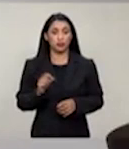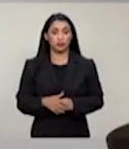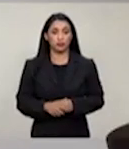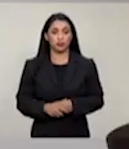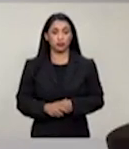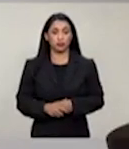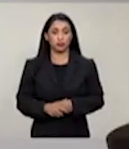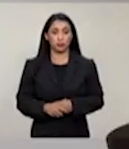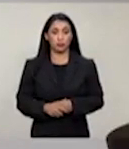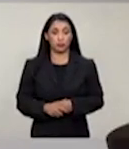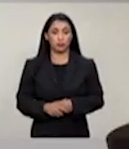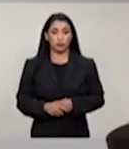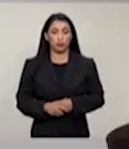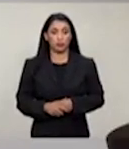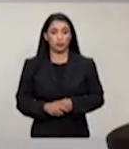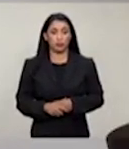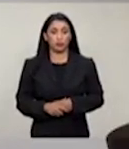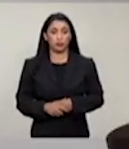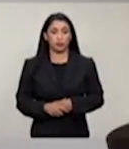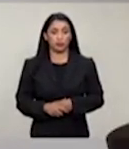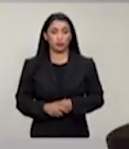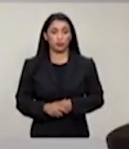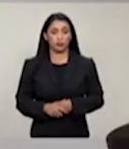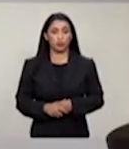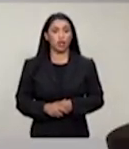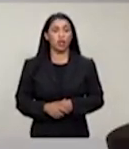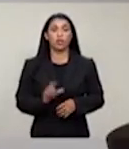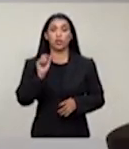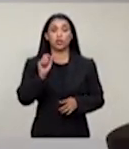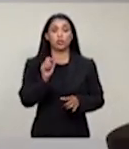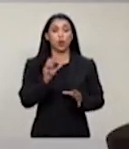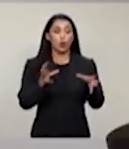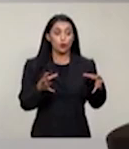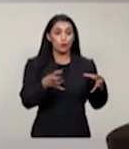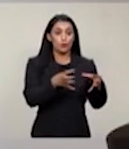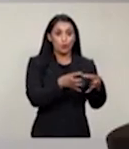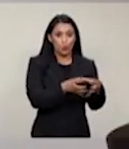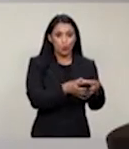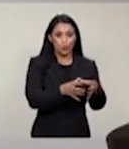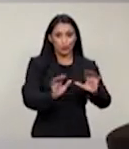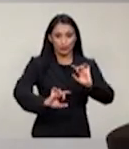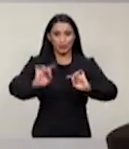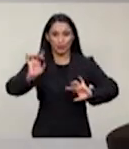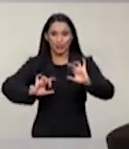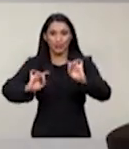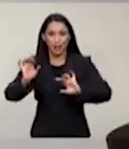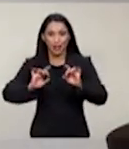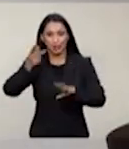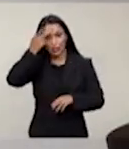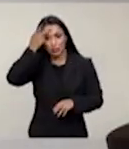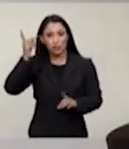ainda que legítima, do público das pessoas com deficiência. e aí nos revela